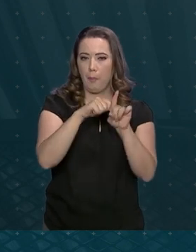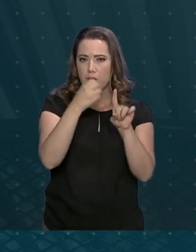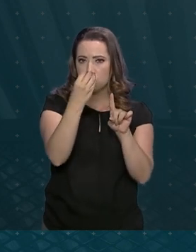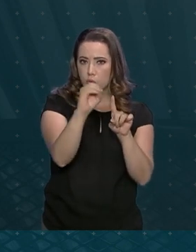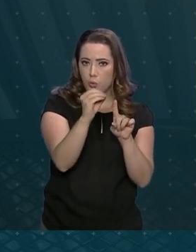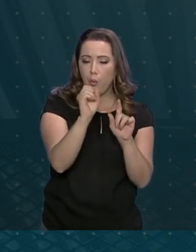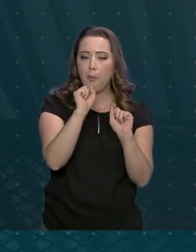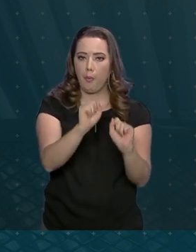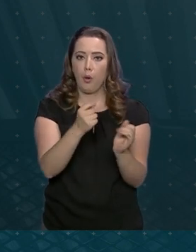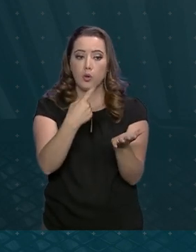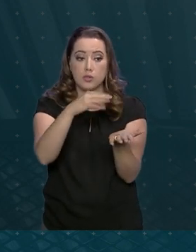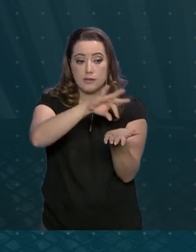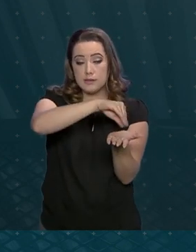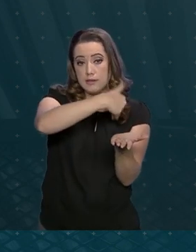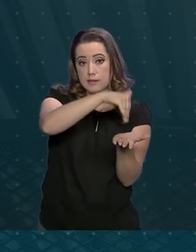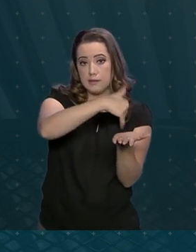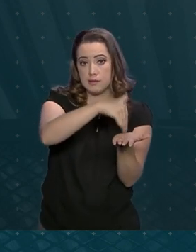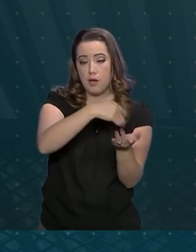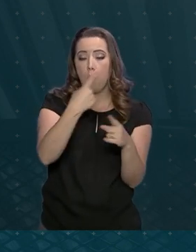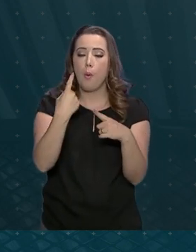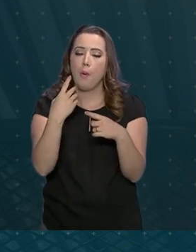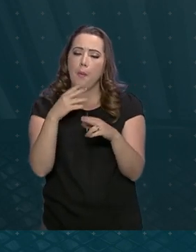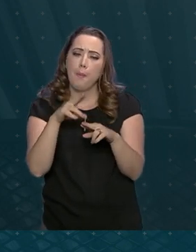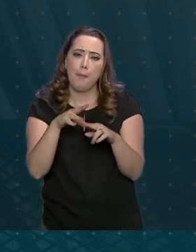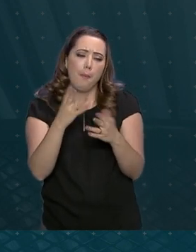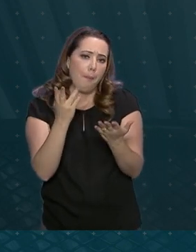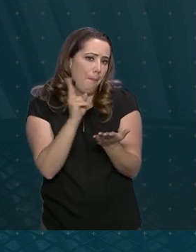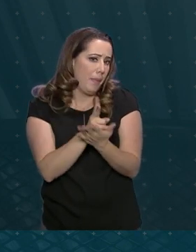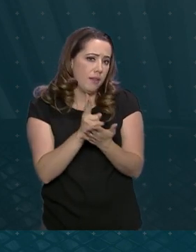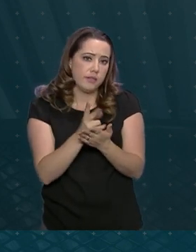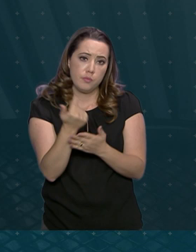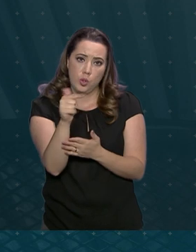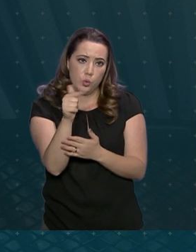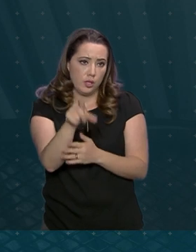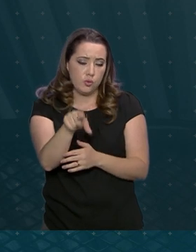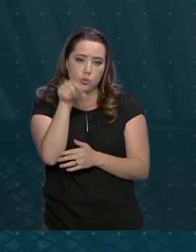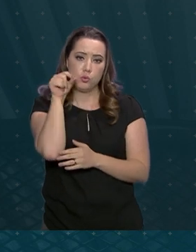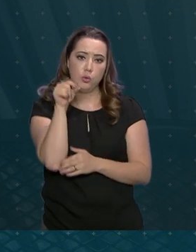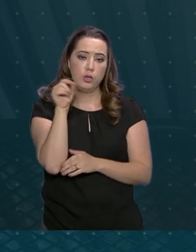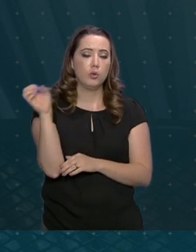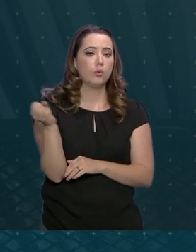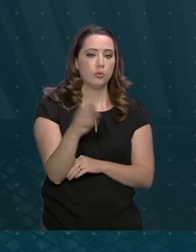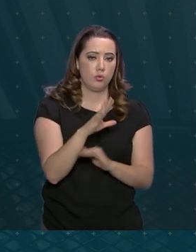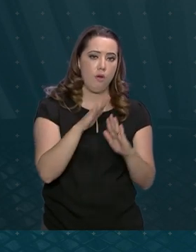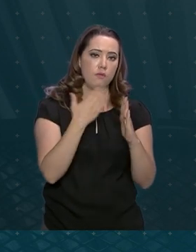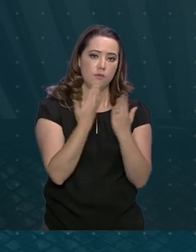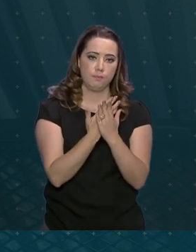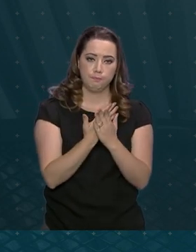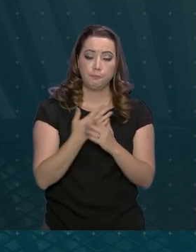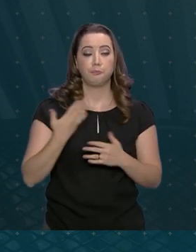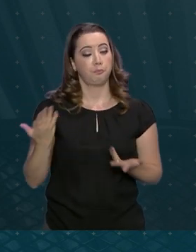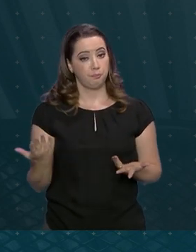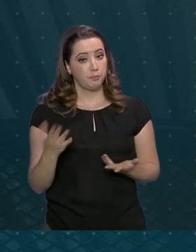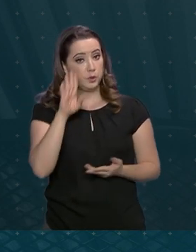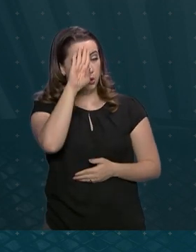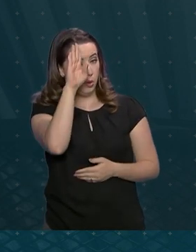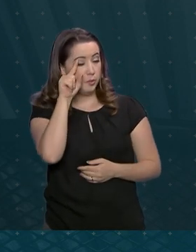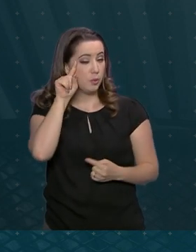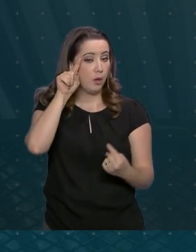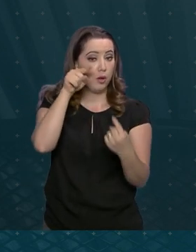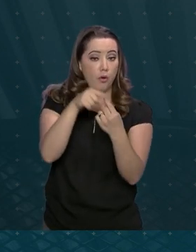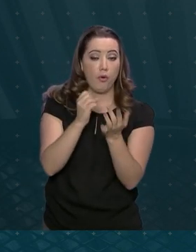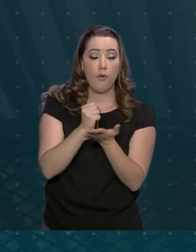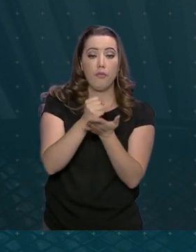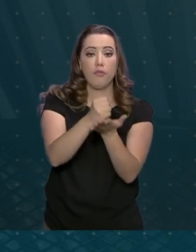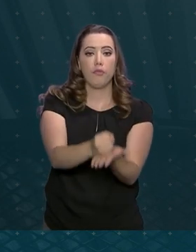no programa, mesmo que estejam em estados onde não houve a opção pelo modelo. Vão ter prioridade as escolas que ofertam os anos